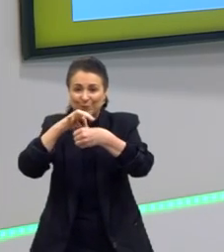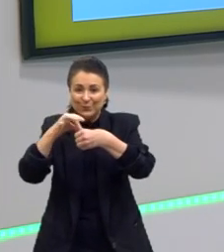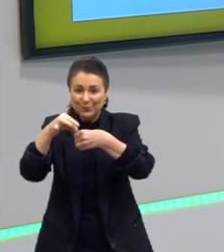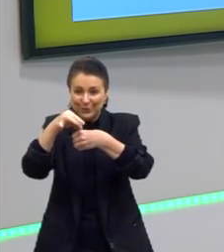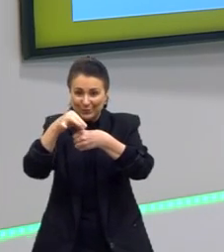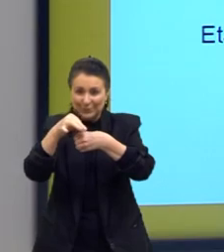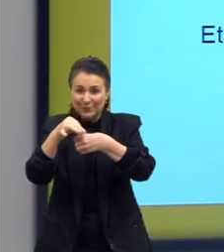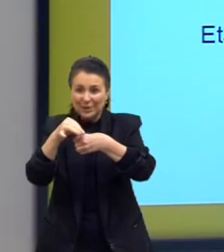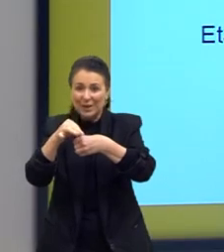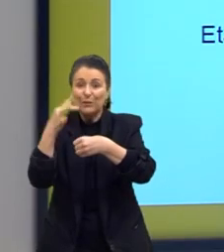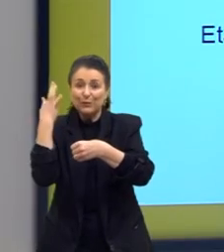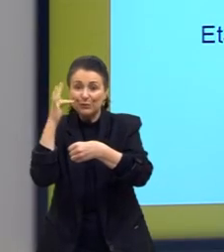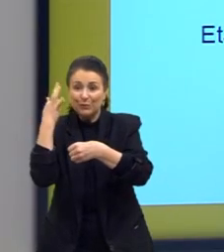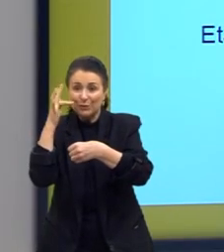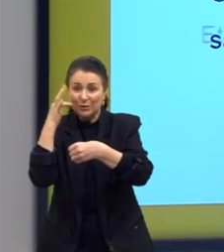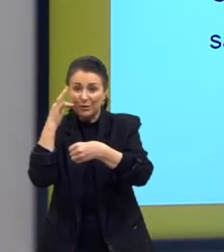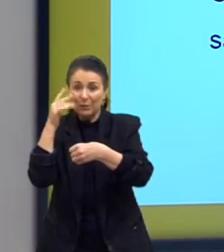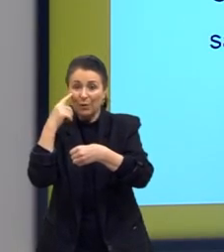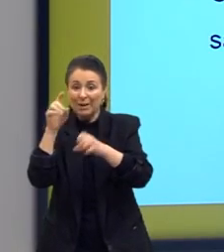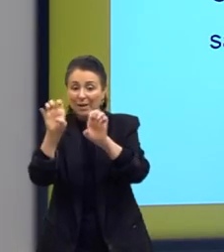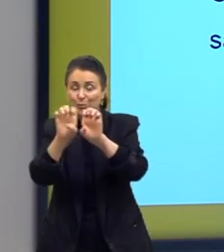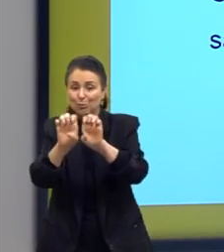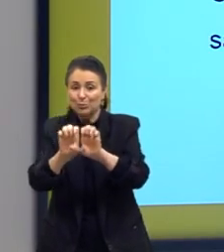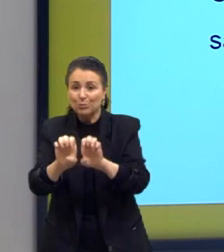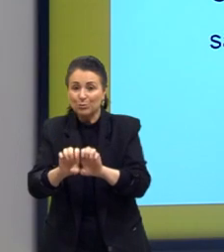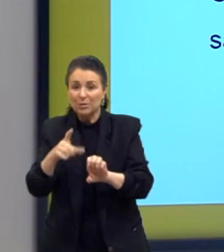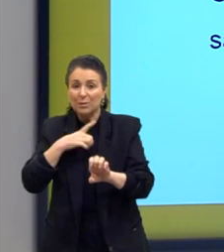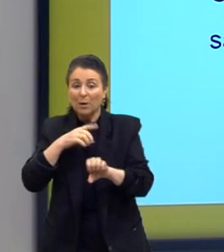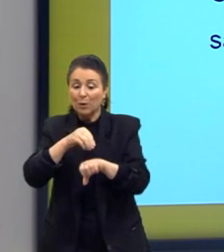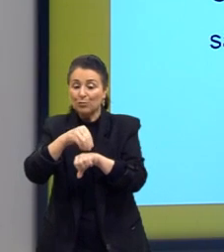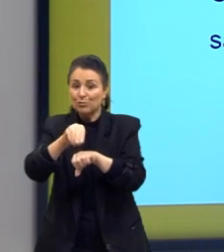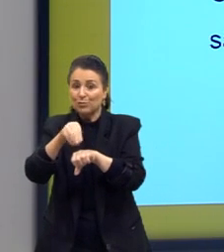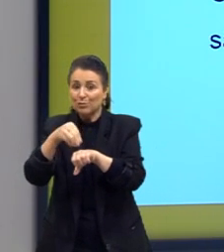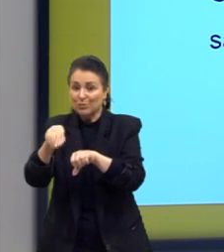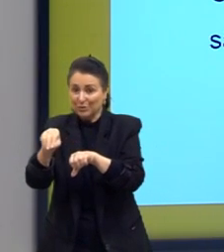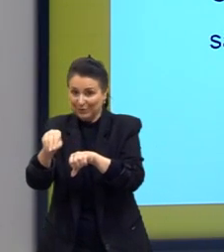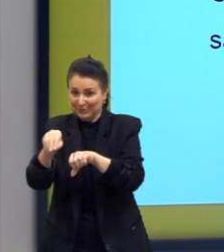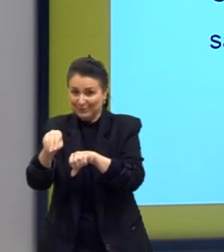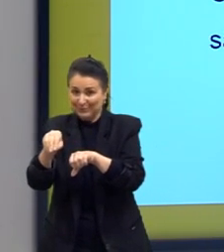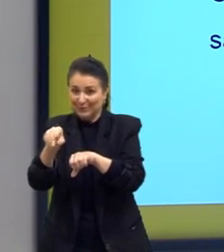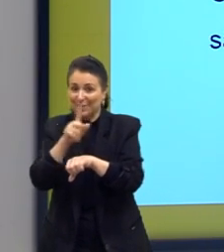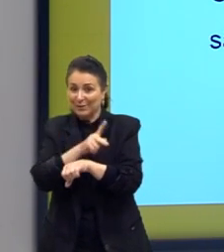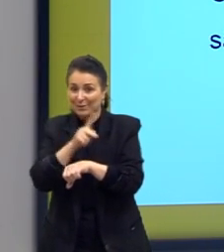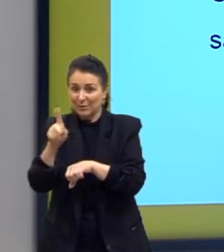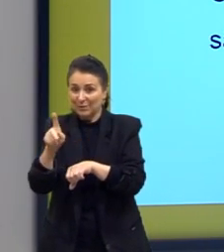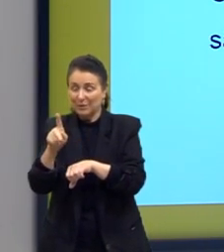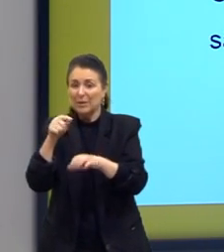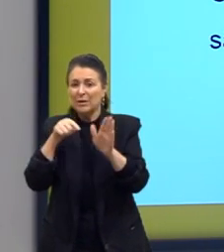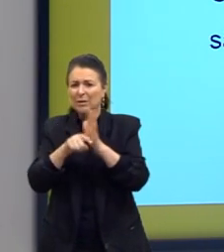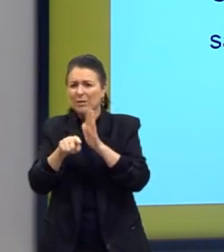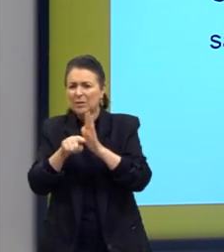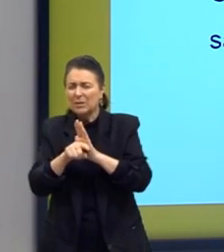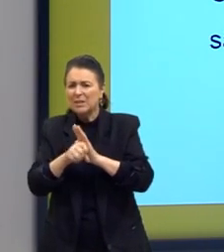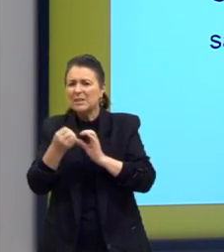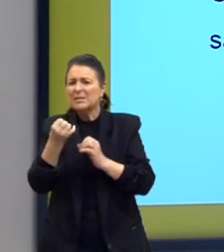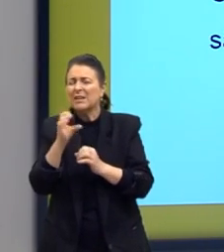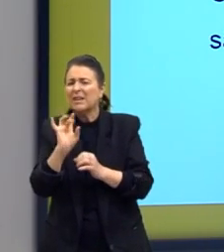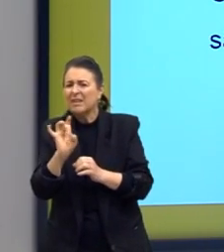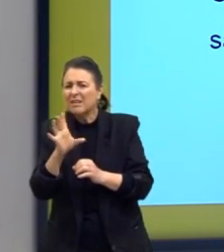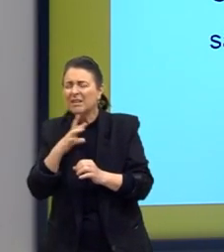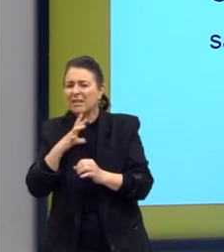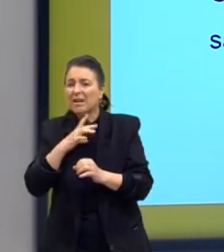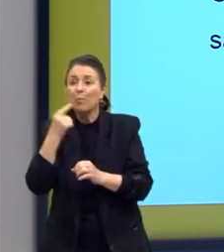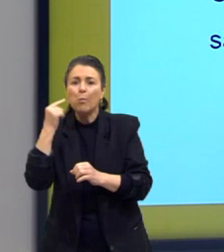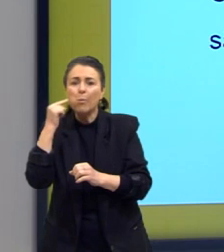essa é a estrutura. E aqui eu já dou uma dica para a perguntinha inicial, né, será que as nossas balinhas, elas têm as frutas de